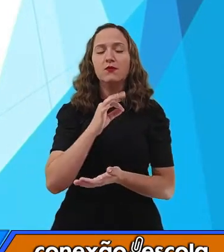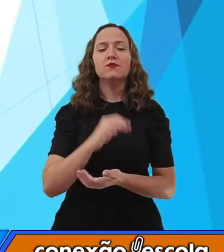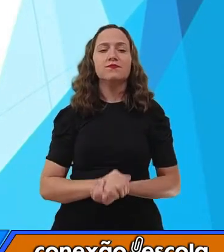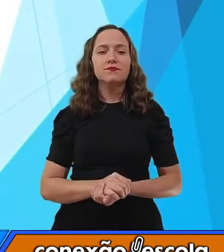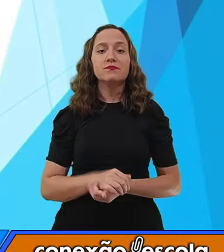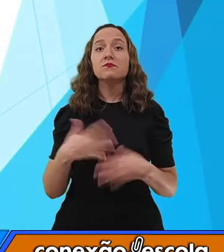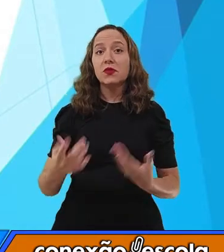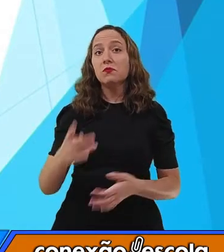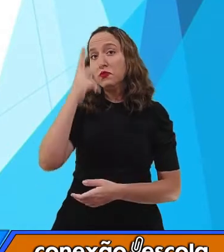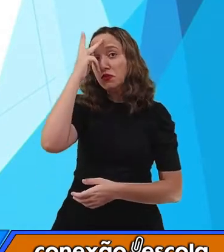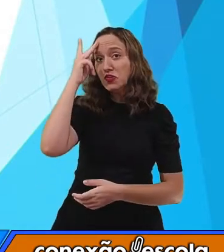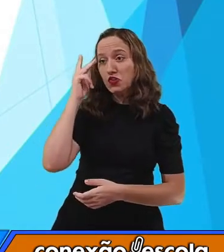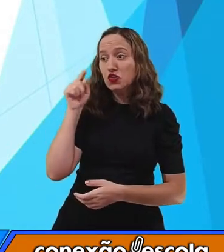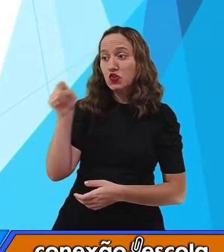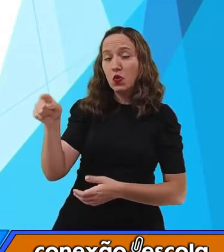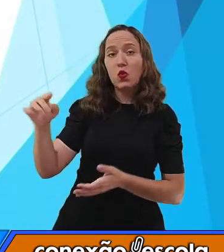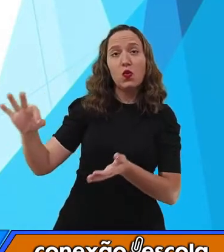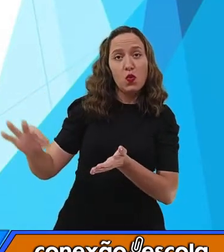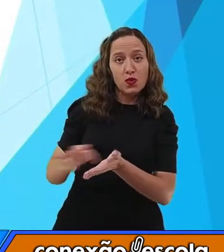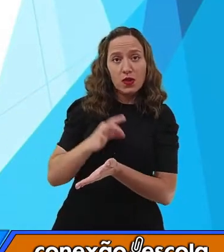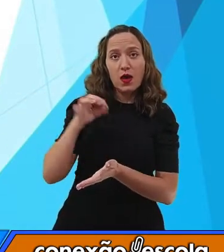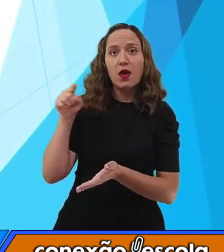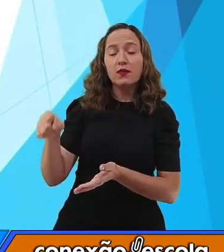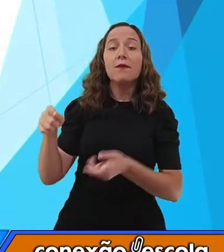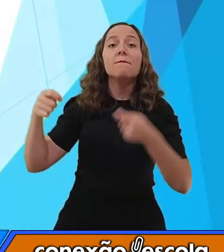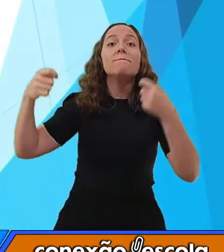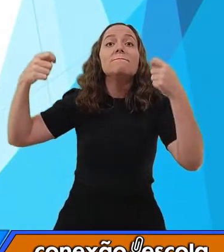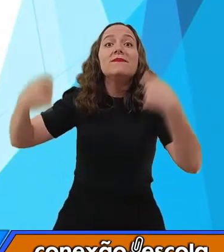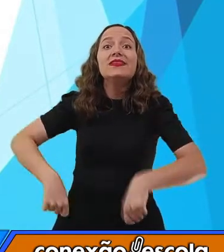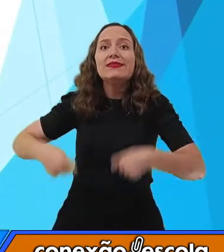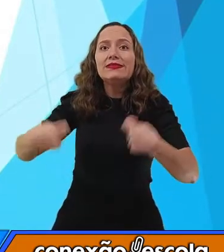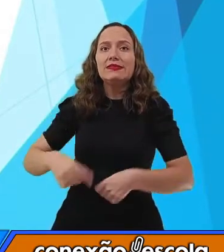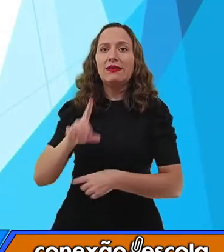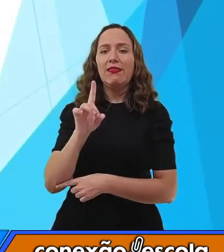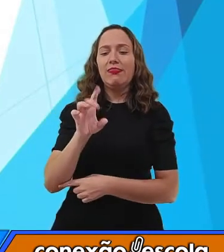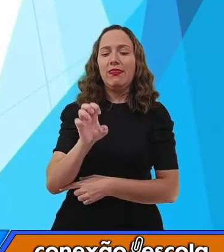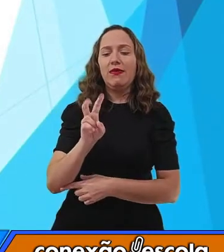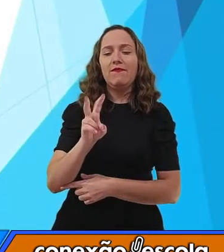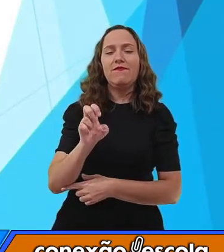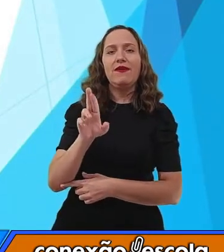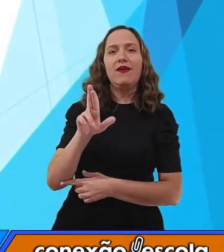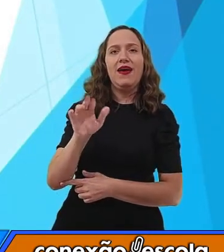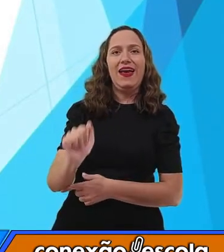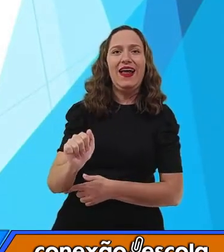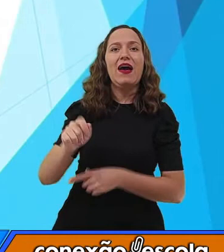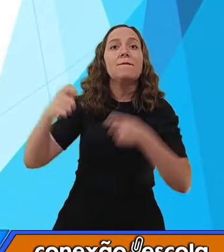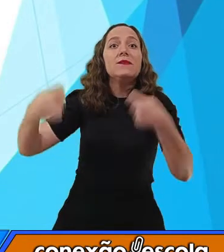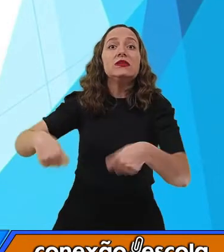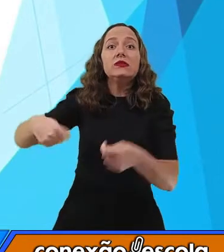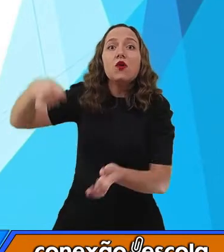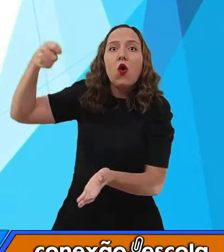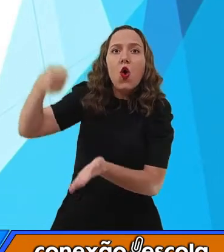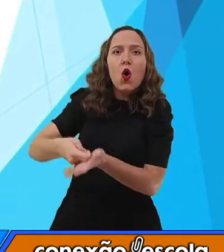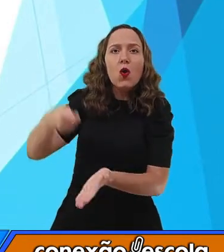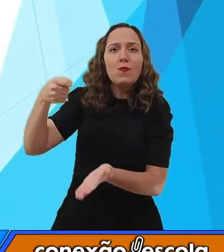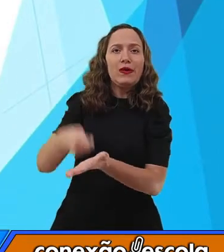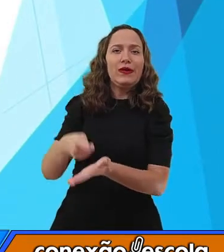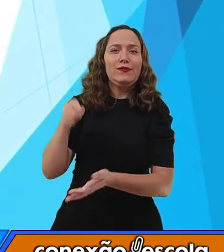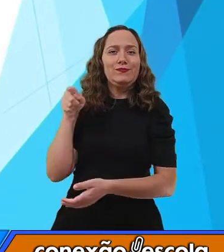contratada deve manter... Então, a contratada deverá. Olha a diferença do verbo, né? É um verbo